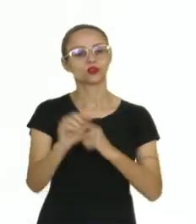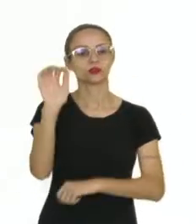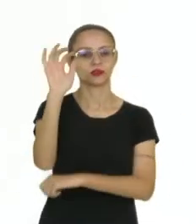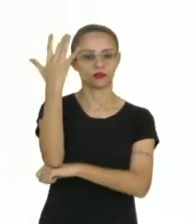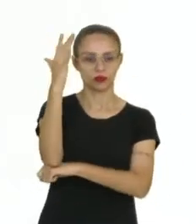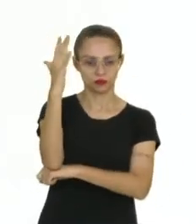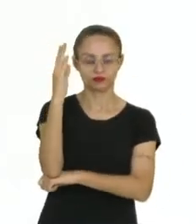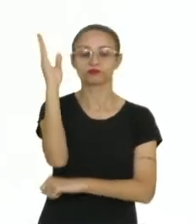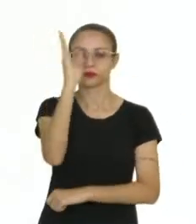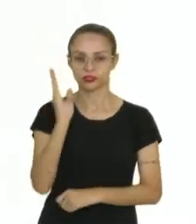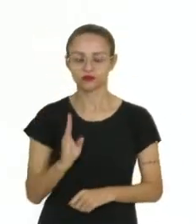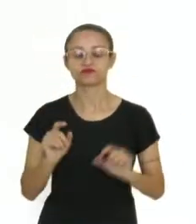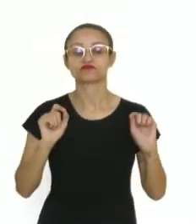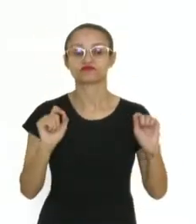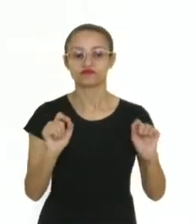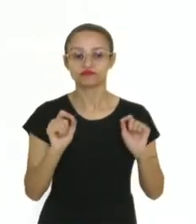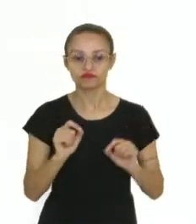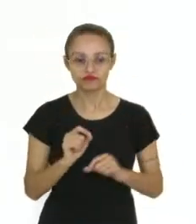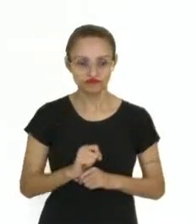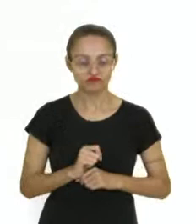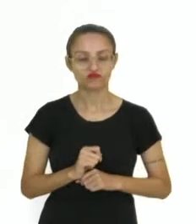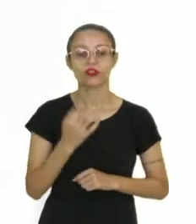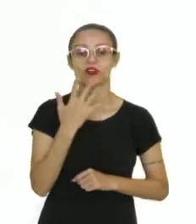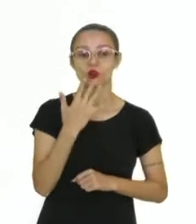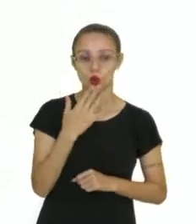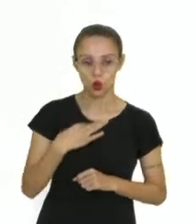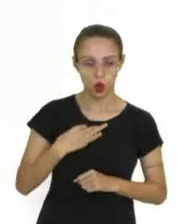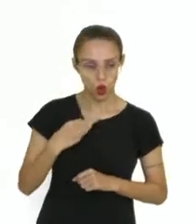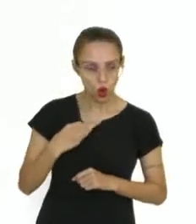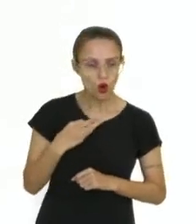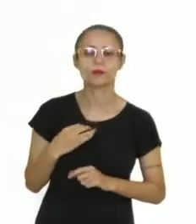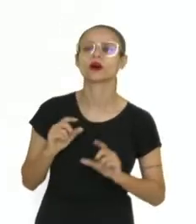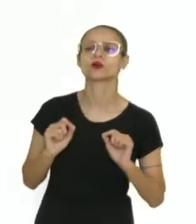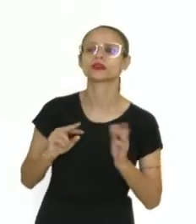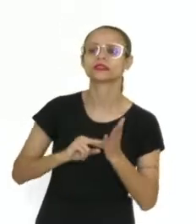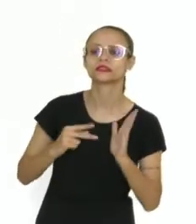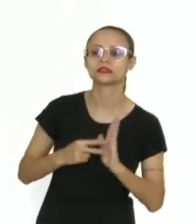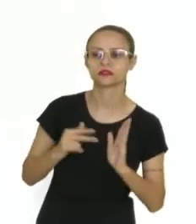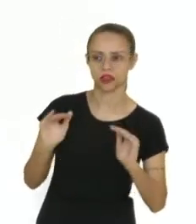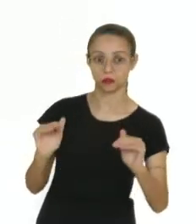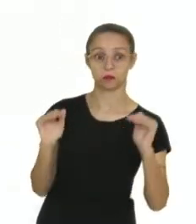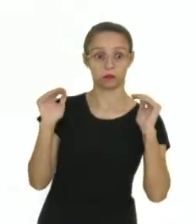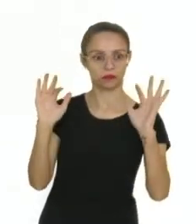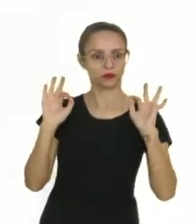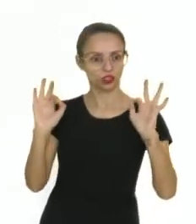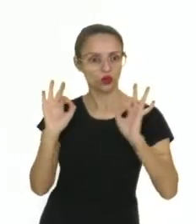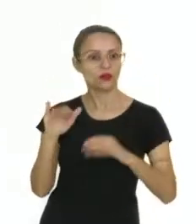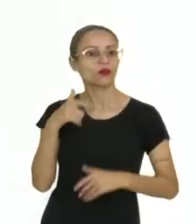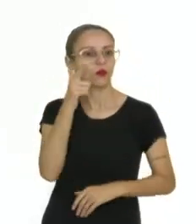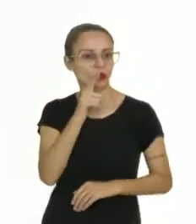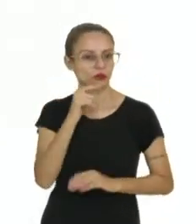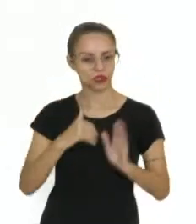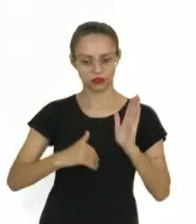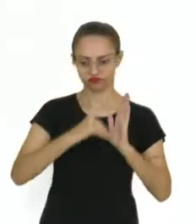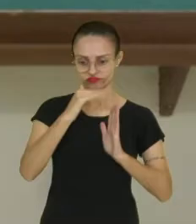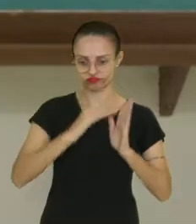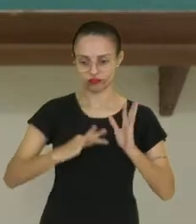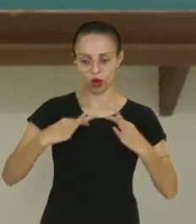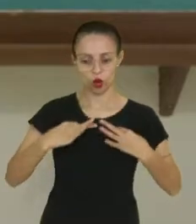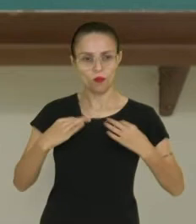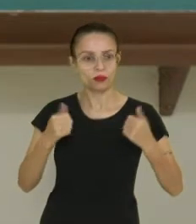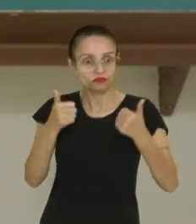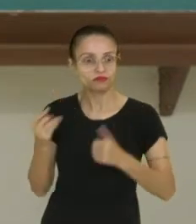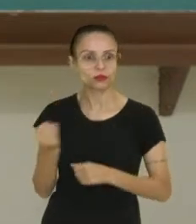No momento em que a cor das roupas dava estátuas às pessoas, então conseguir tingir a roupa era algo importante. Então